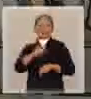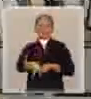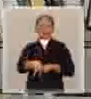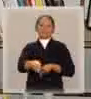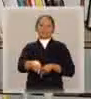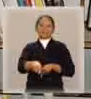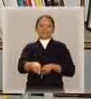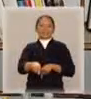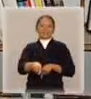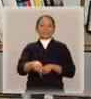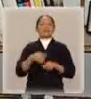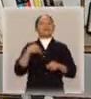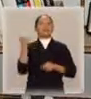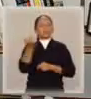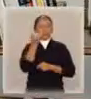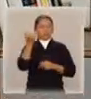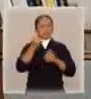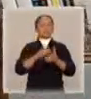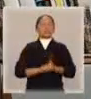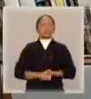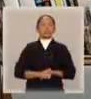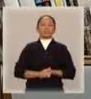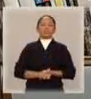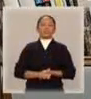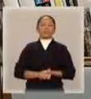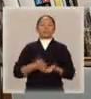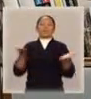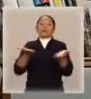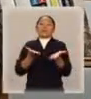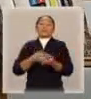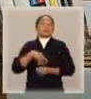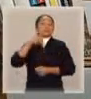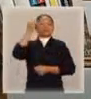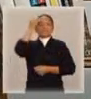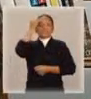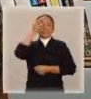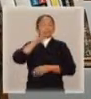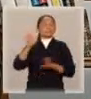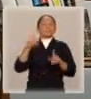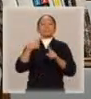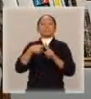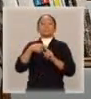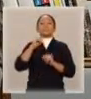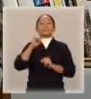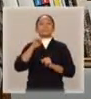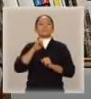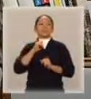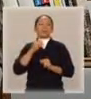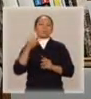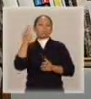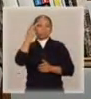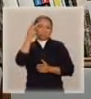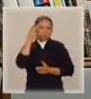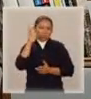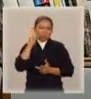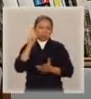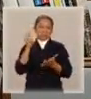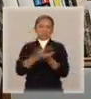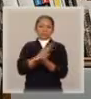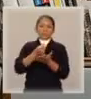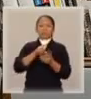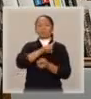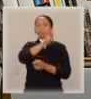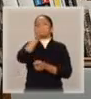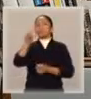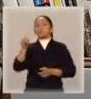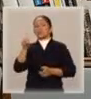O que dificulta essa guarda compartilhada? Porque não seria algo assim já naturalmente previsto acontecer quando o casal